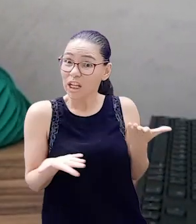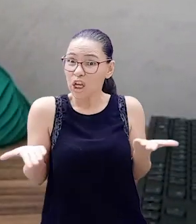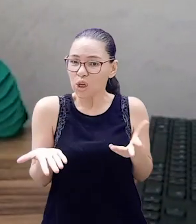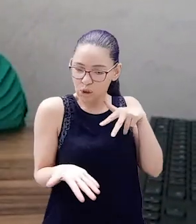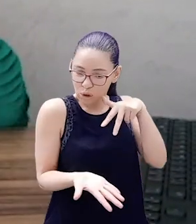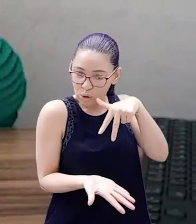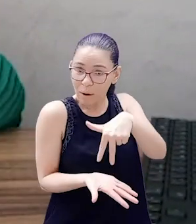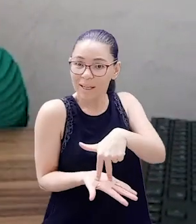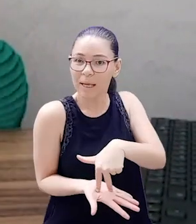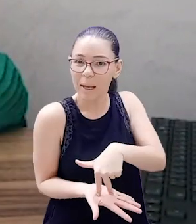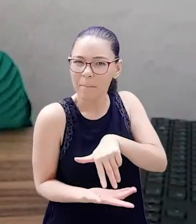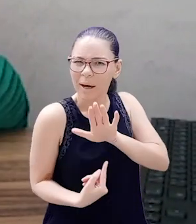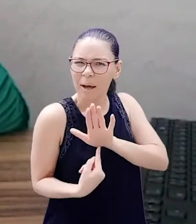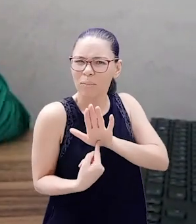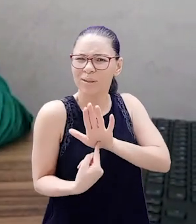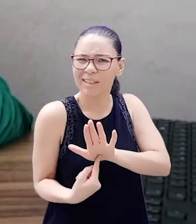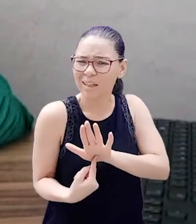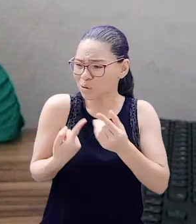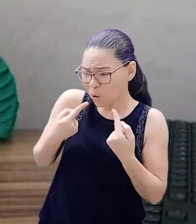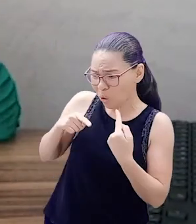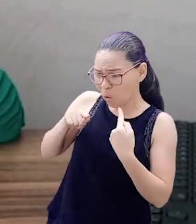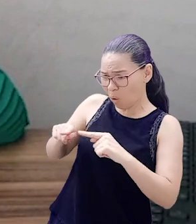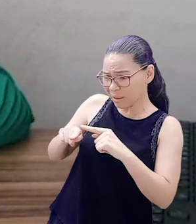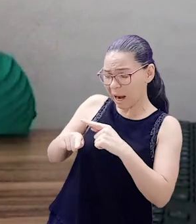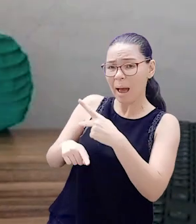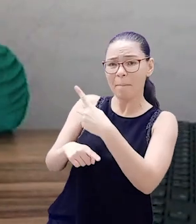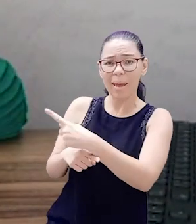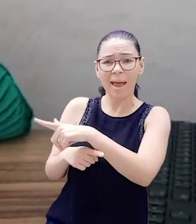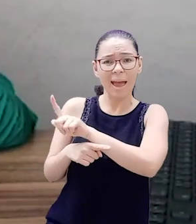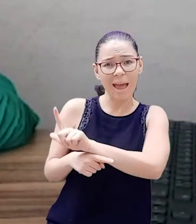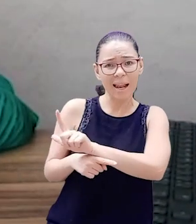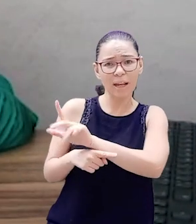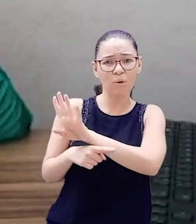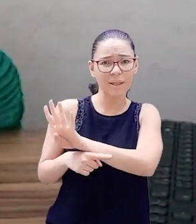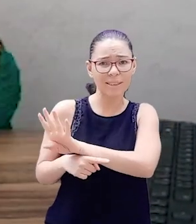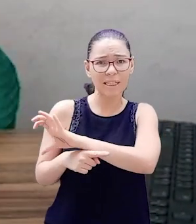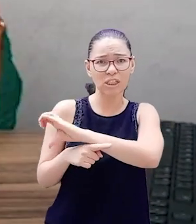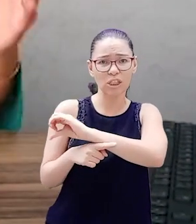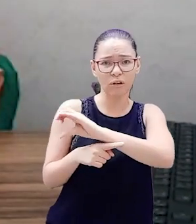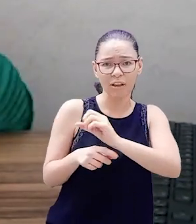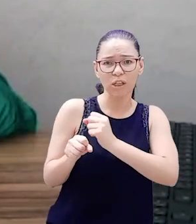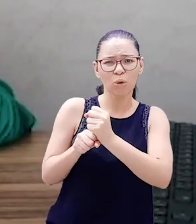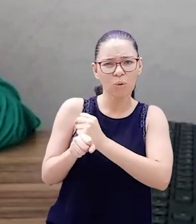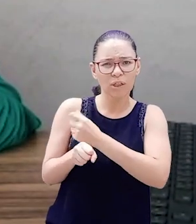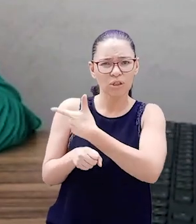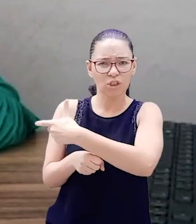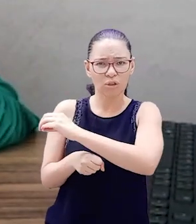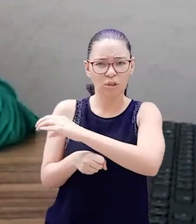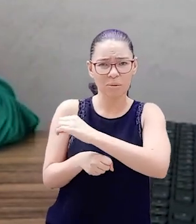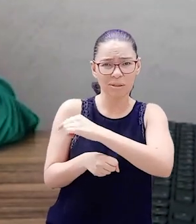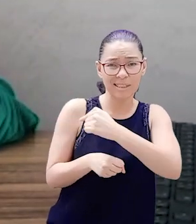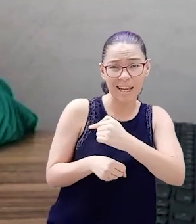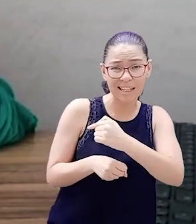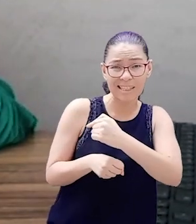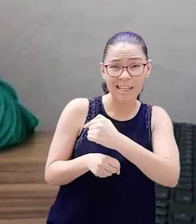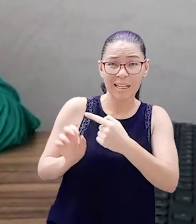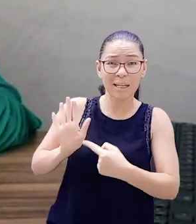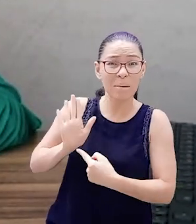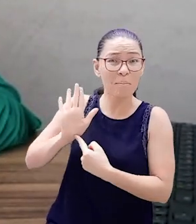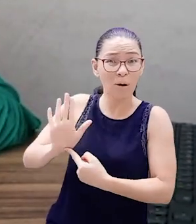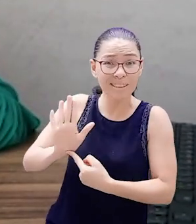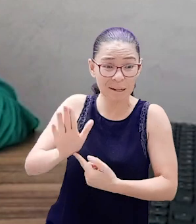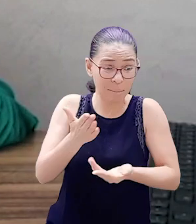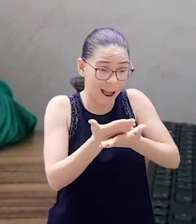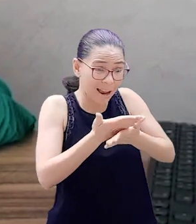desse vídeo é para me opor veementemente ao PL 490, que dentre outras medidas, propõe o fim da